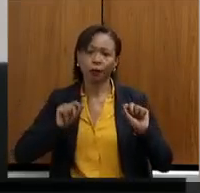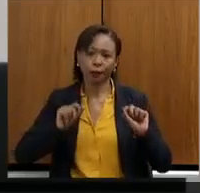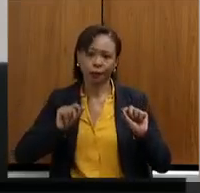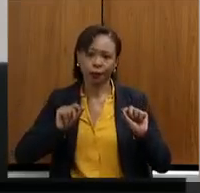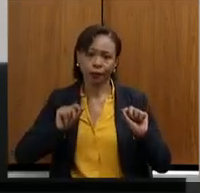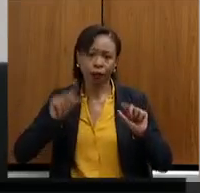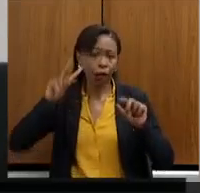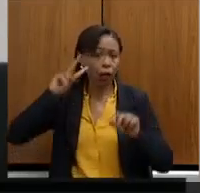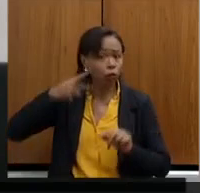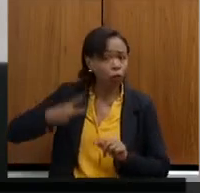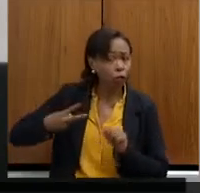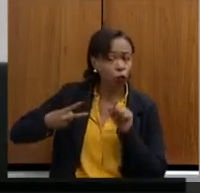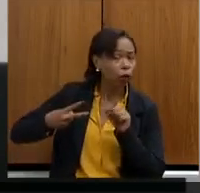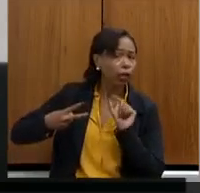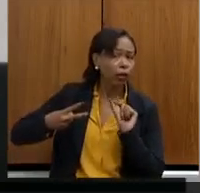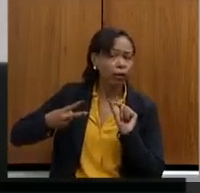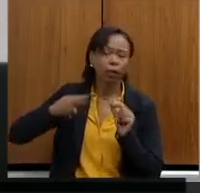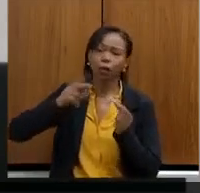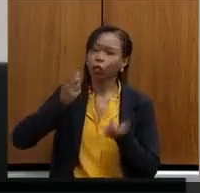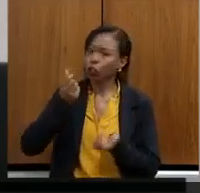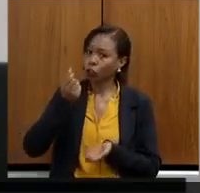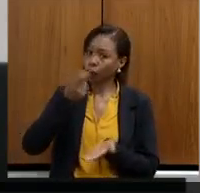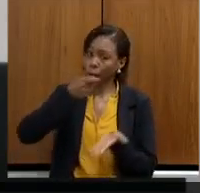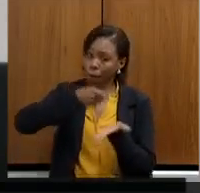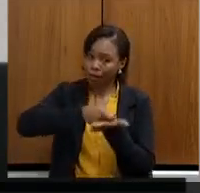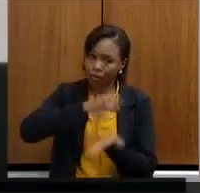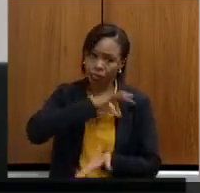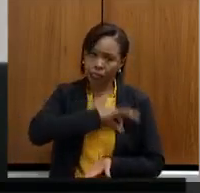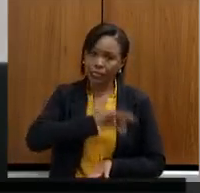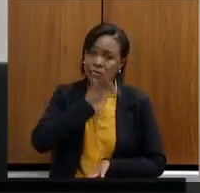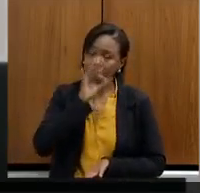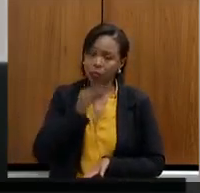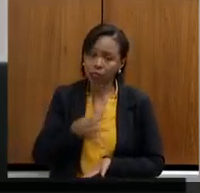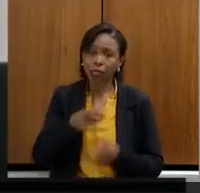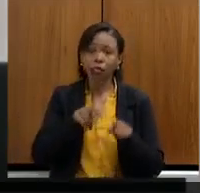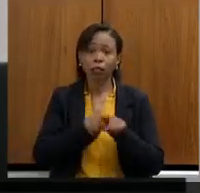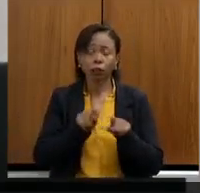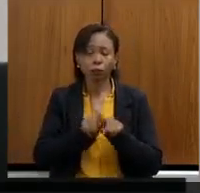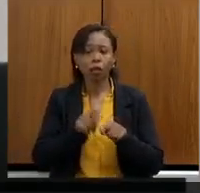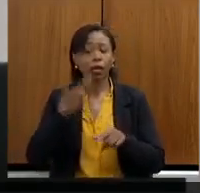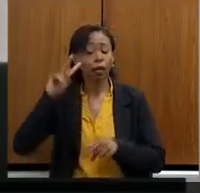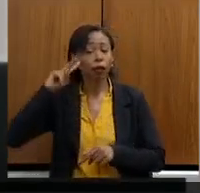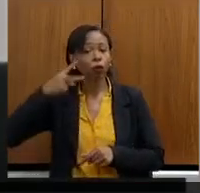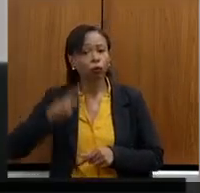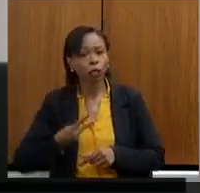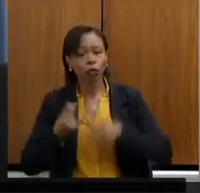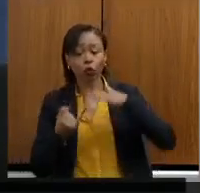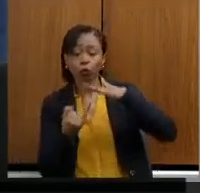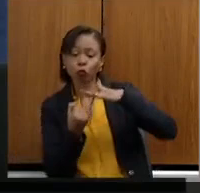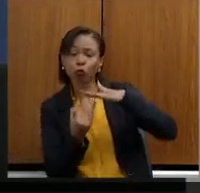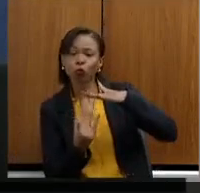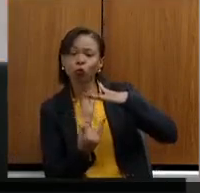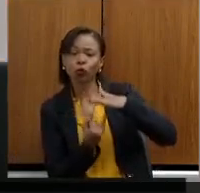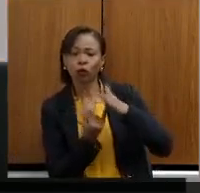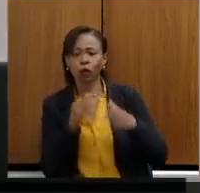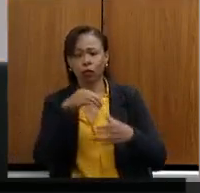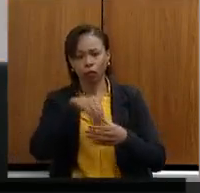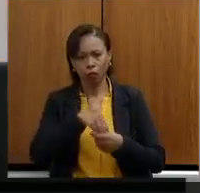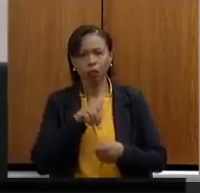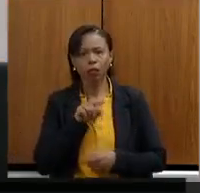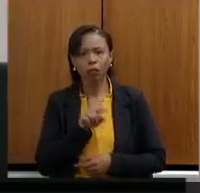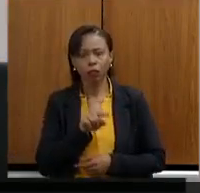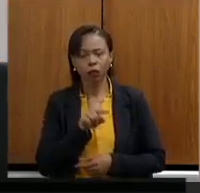reconhecimento financeiro e o reconhecimento institucional. Eu acho que a secretária, institucionalmente, tem dado aí,